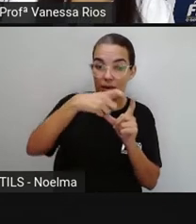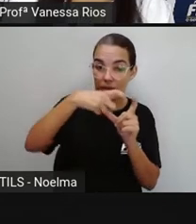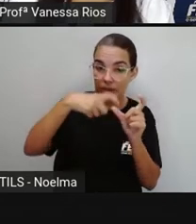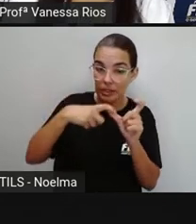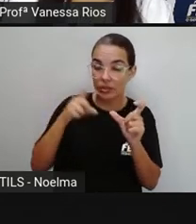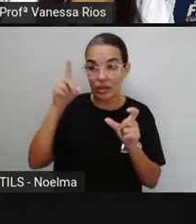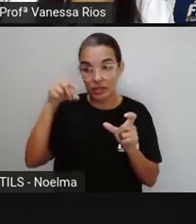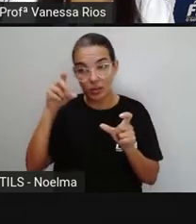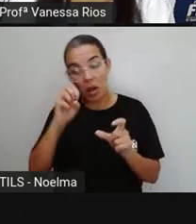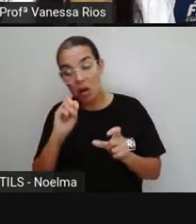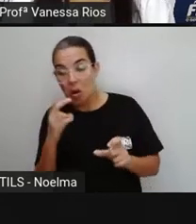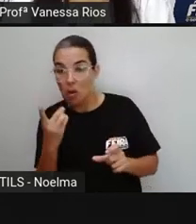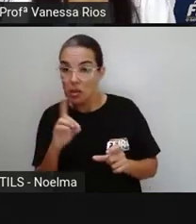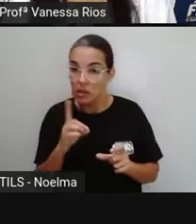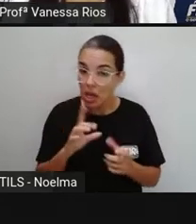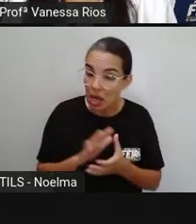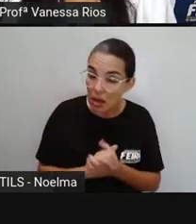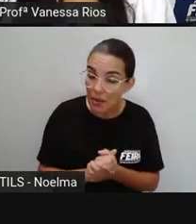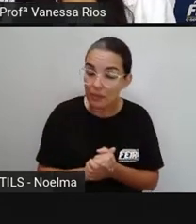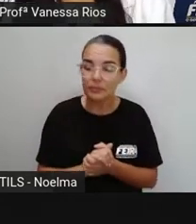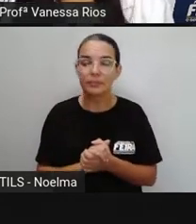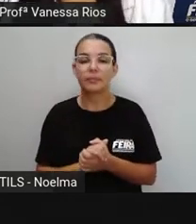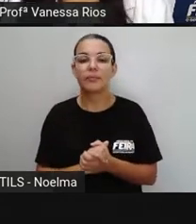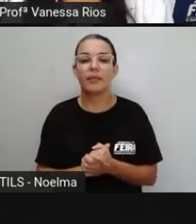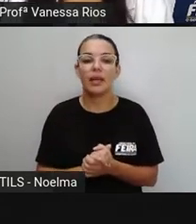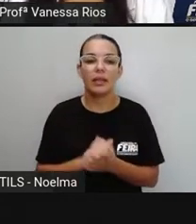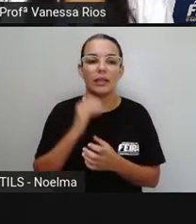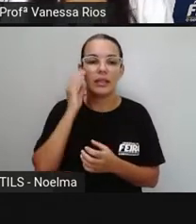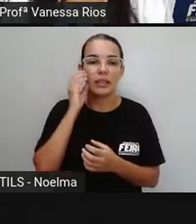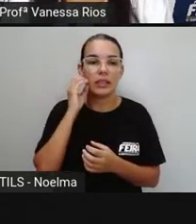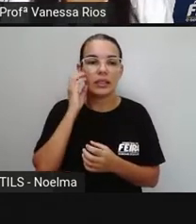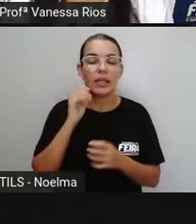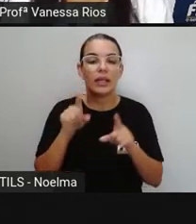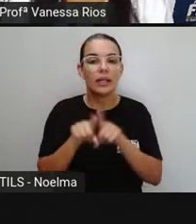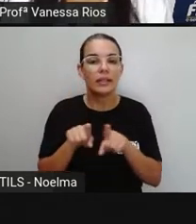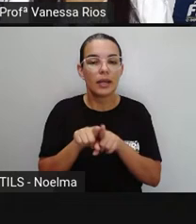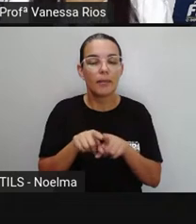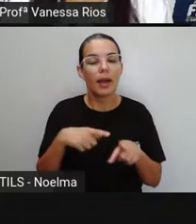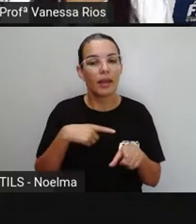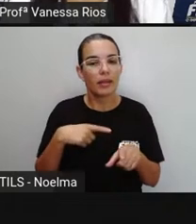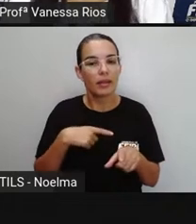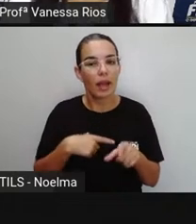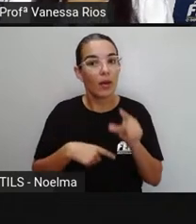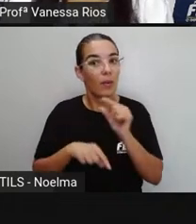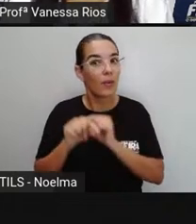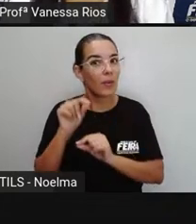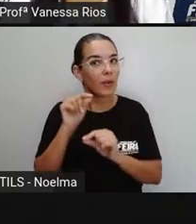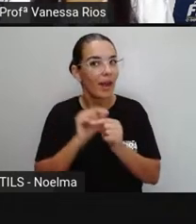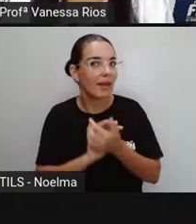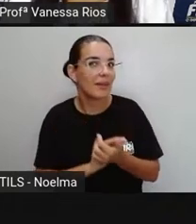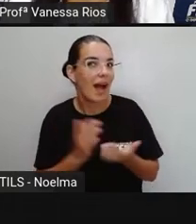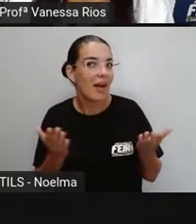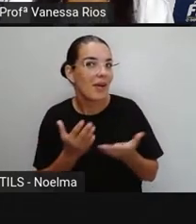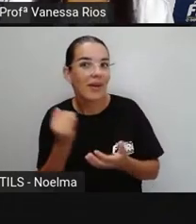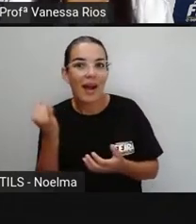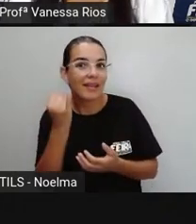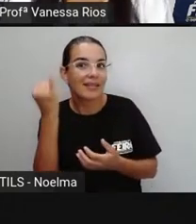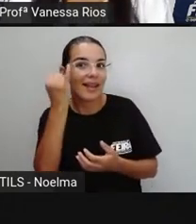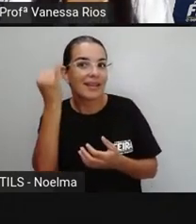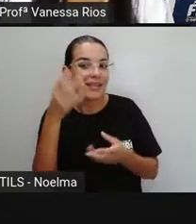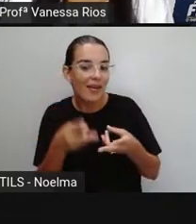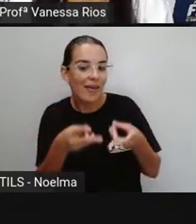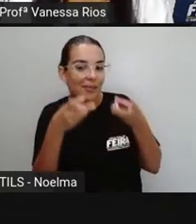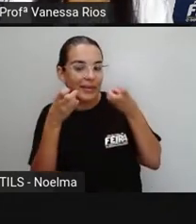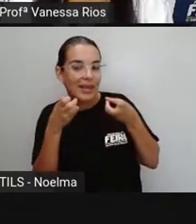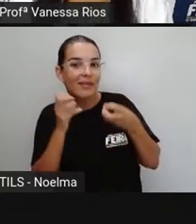paroxítonas ou não. Ou também não receber acento. Mas aí existe algo interessante da gente